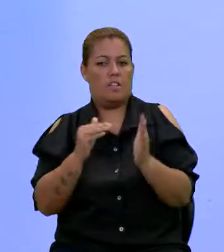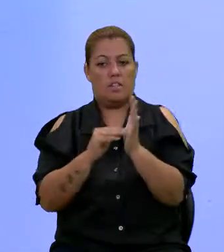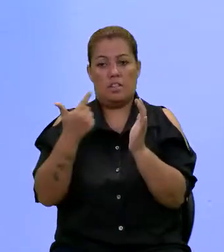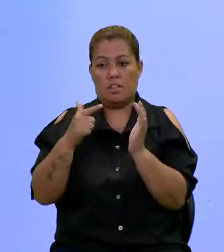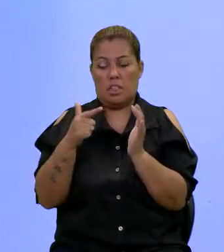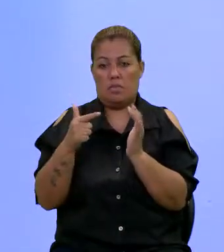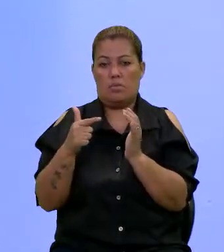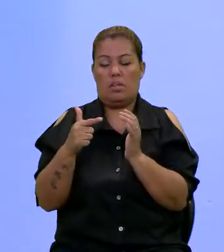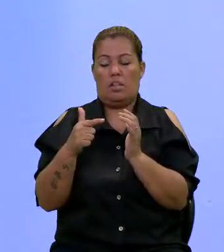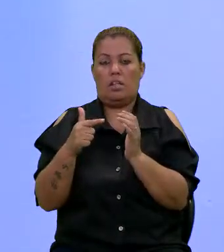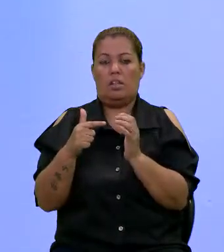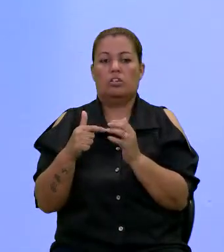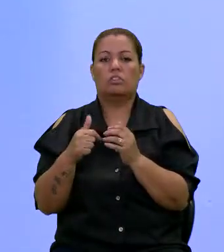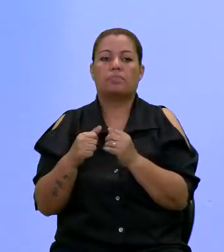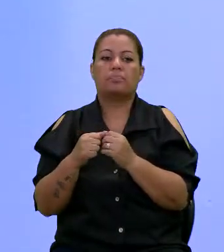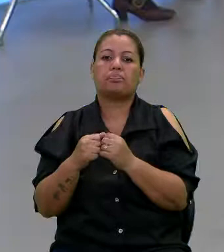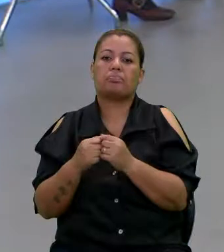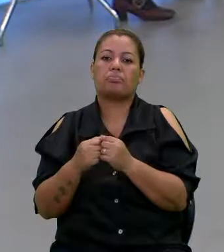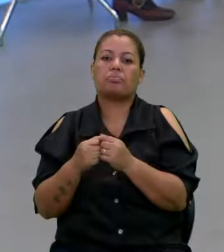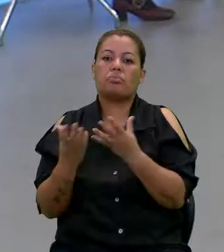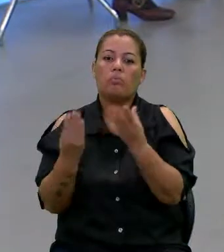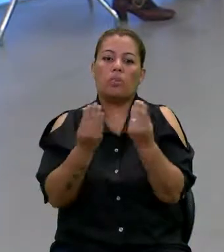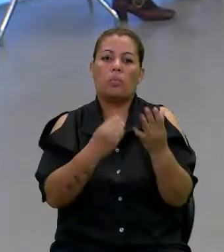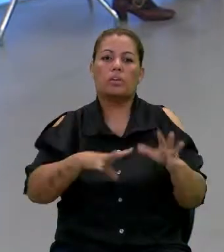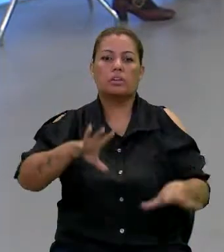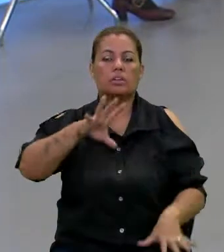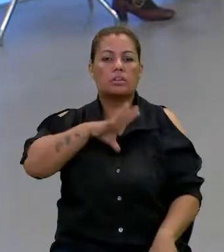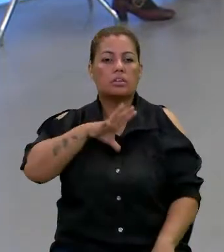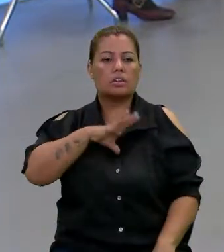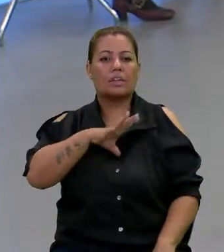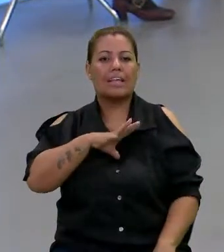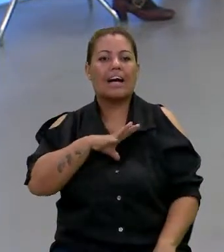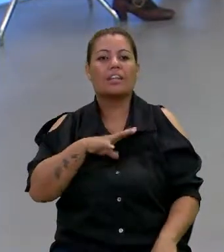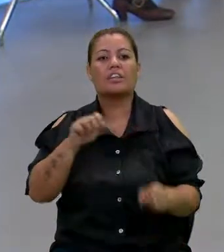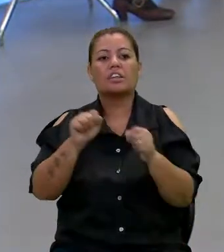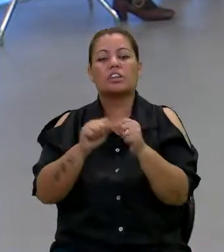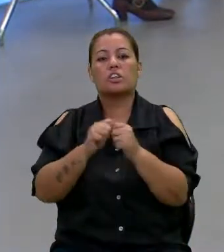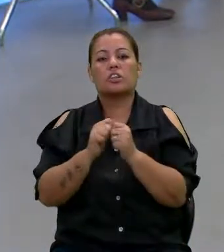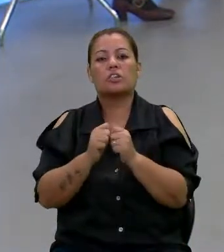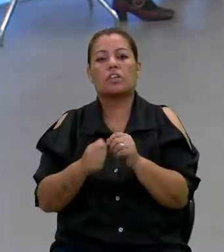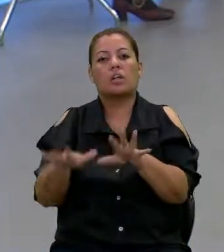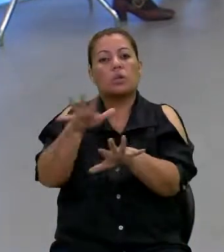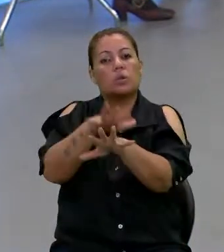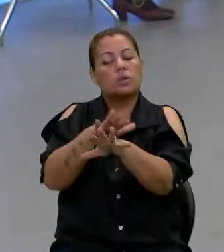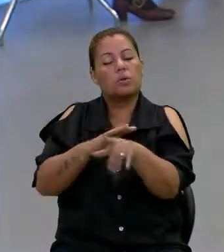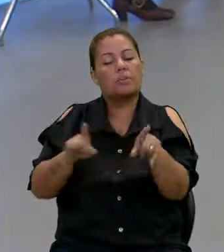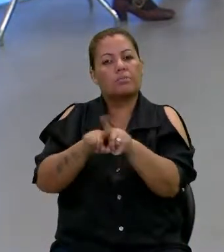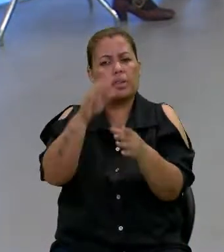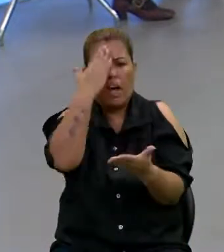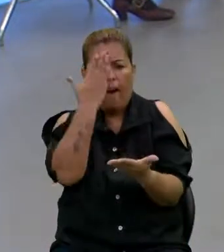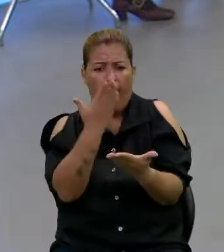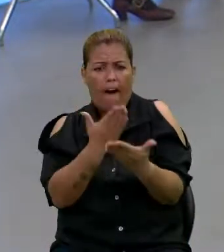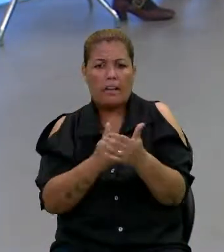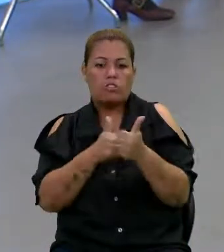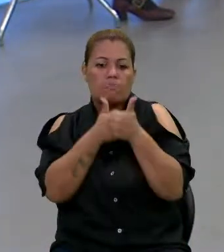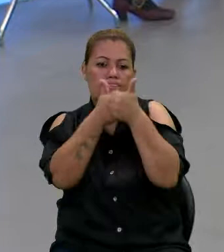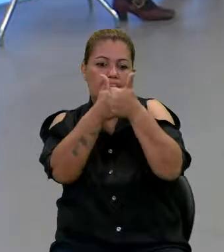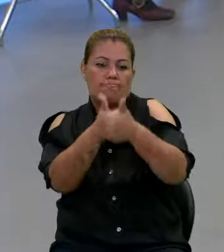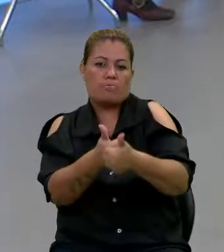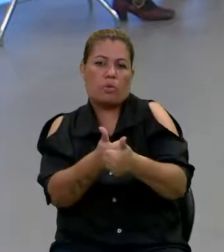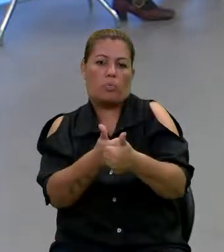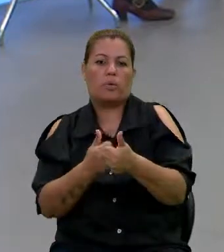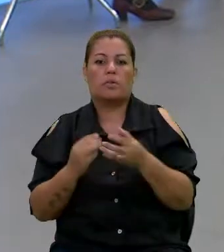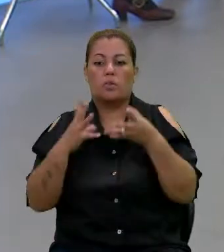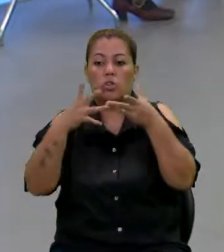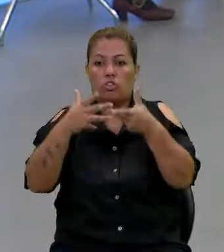muitas cidades fizeram a sua adesão, óbvio. Acredito no acompanhamento de